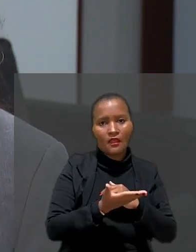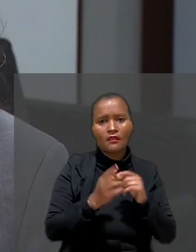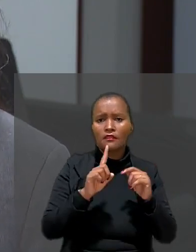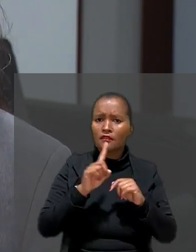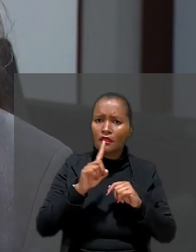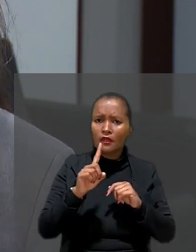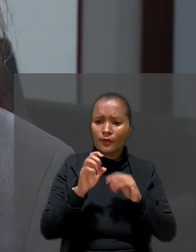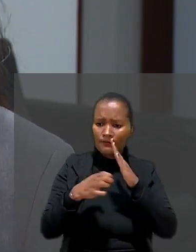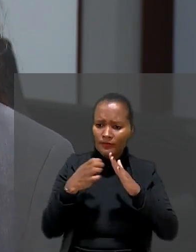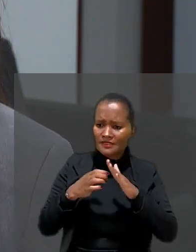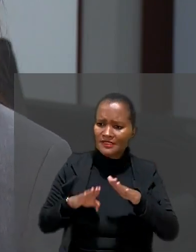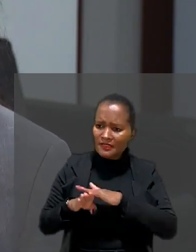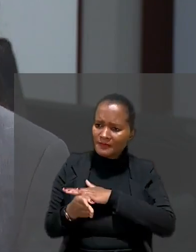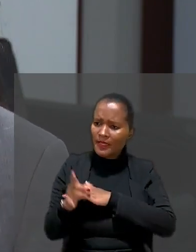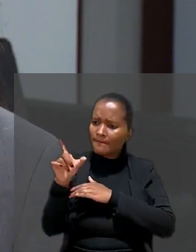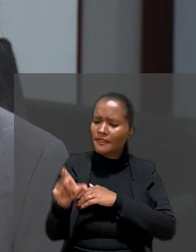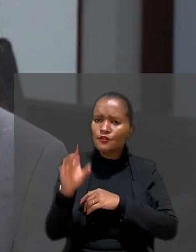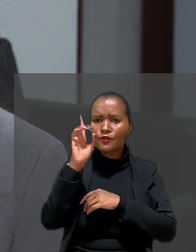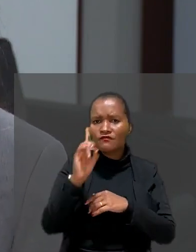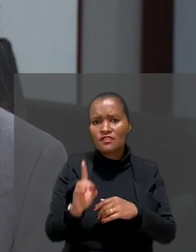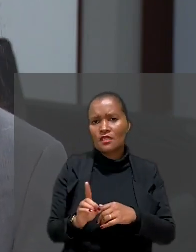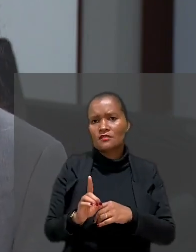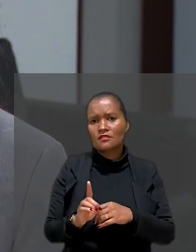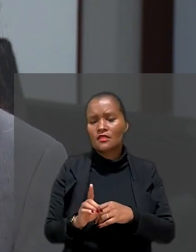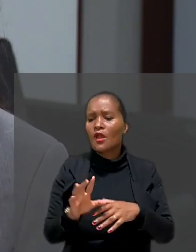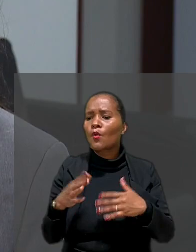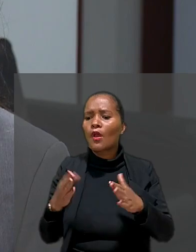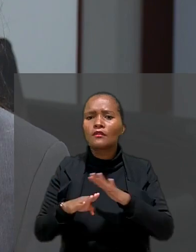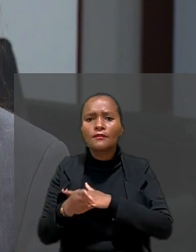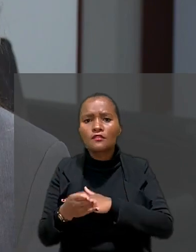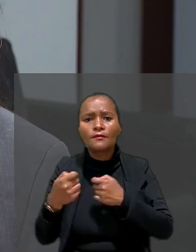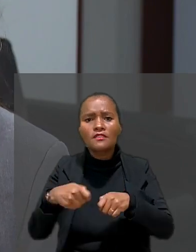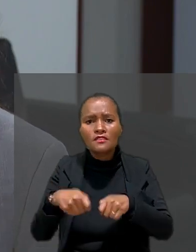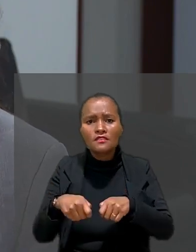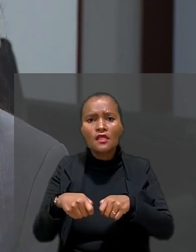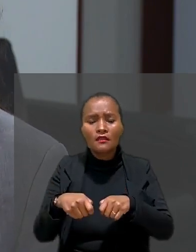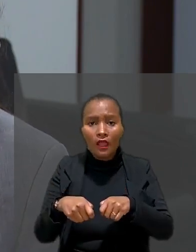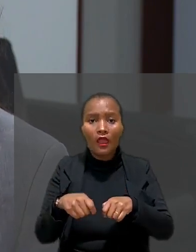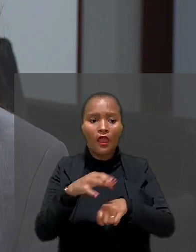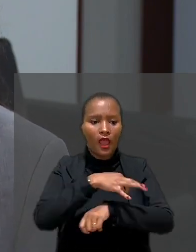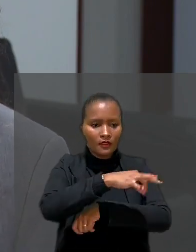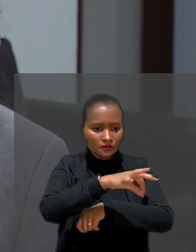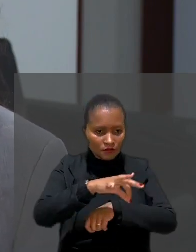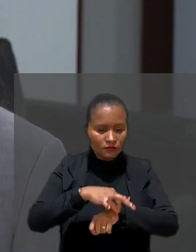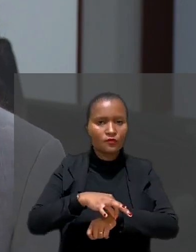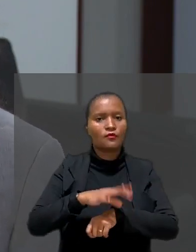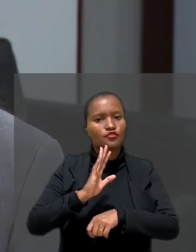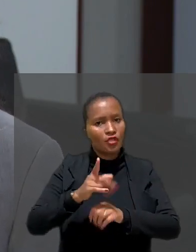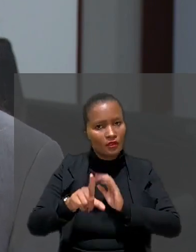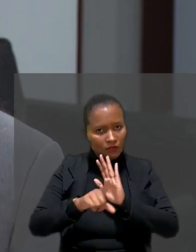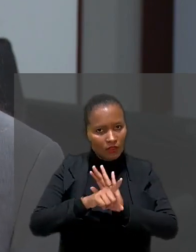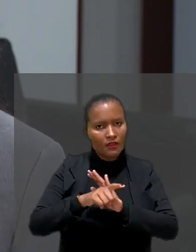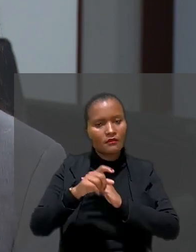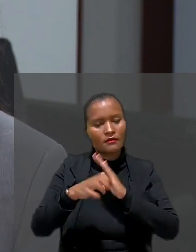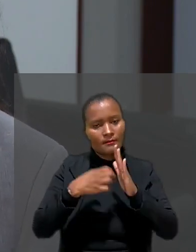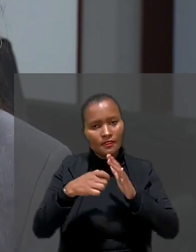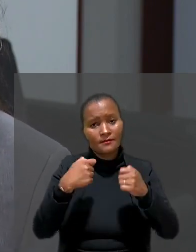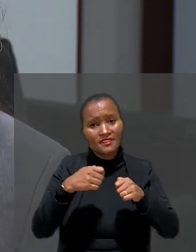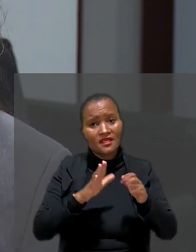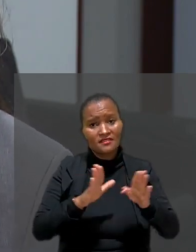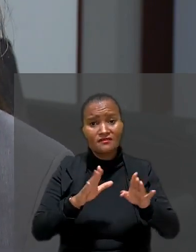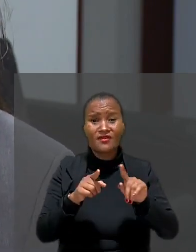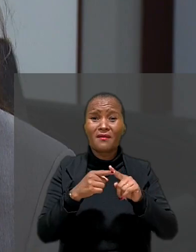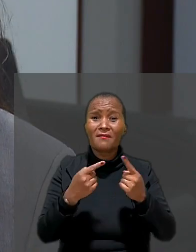deficiência. Que adaptação é essa? É sim arquitetônica, já é uma obrigação legal, as empresas devem ser acessíveis, mas mais do que isso, superar as outras